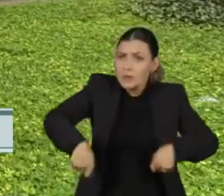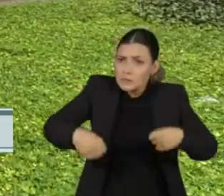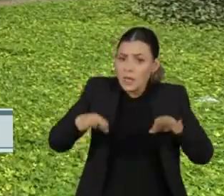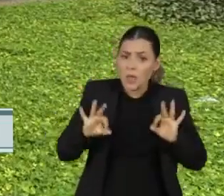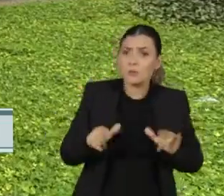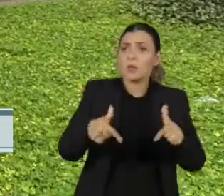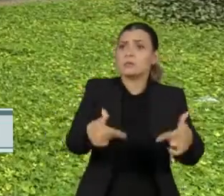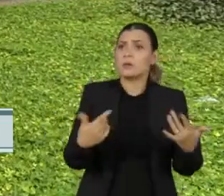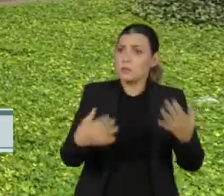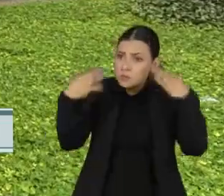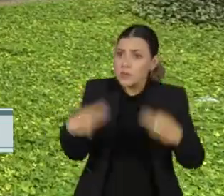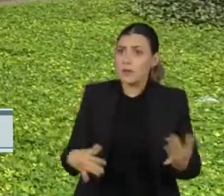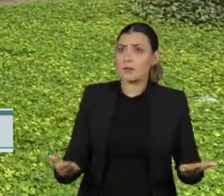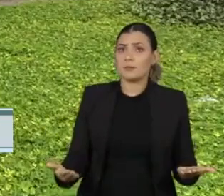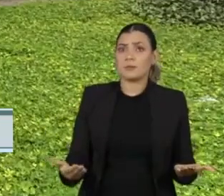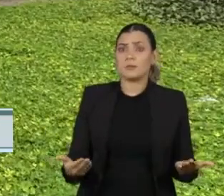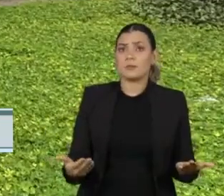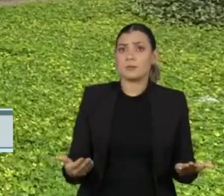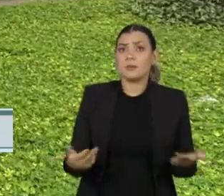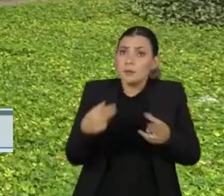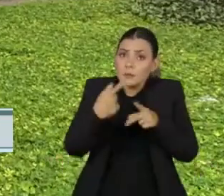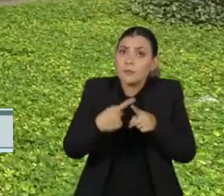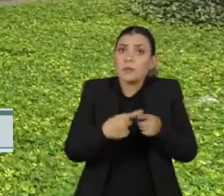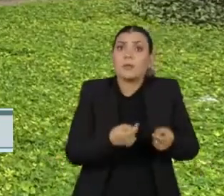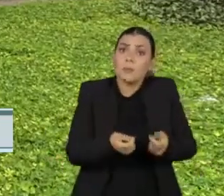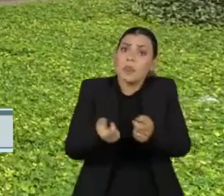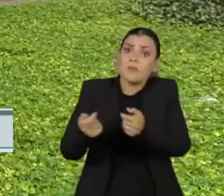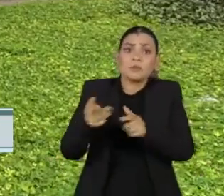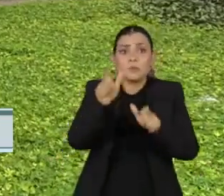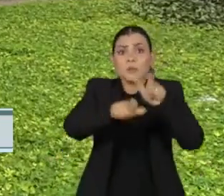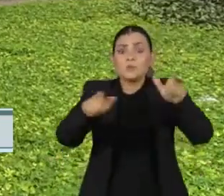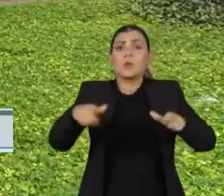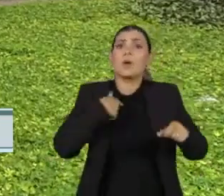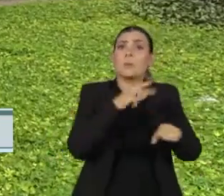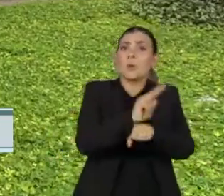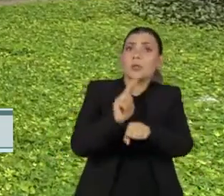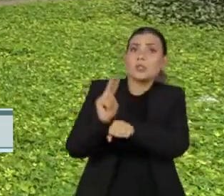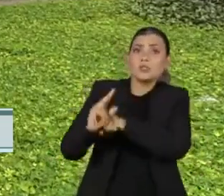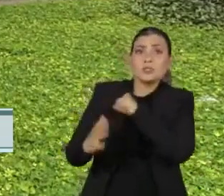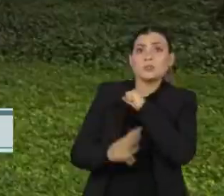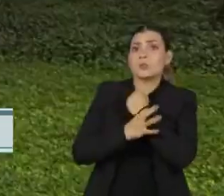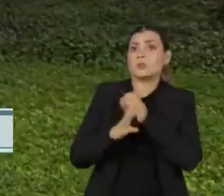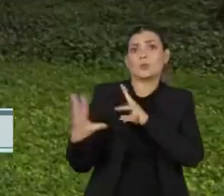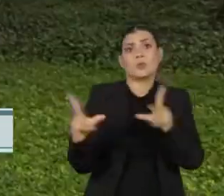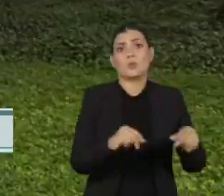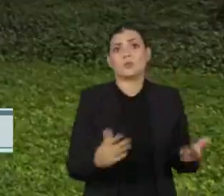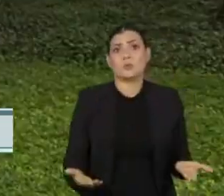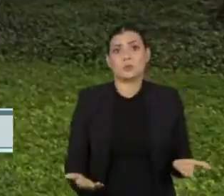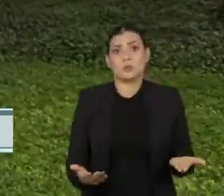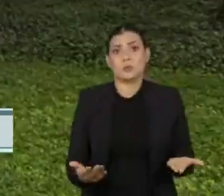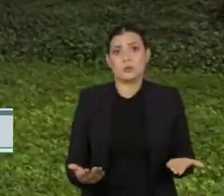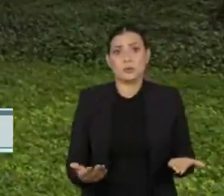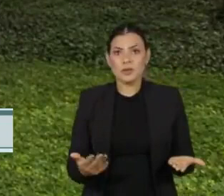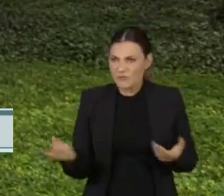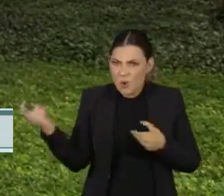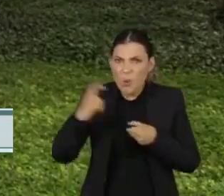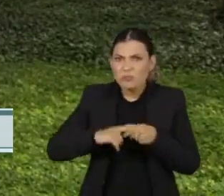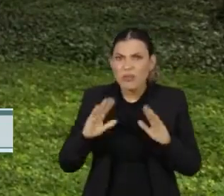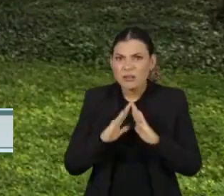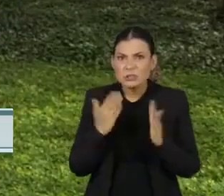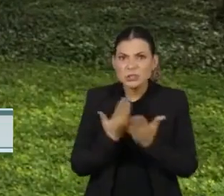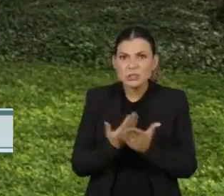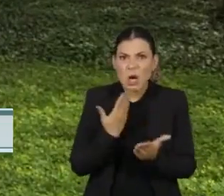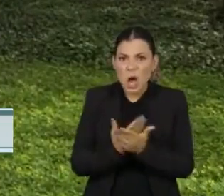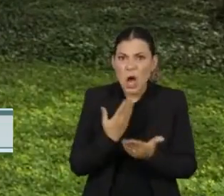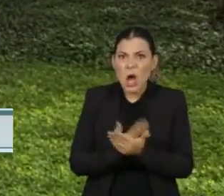para favorecer todos os outros alunos e garantir a segurança deles. Eu acho que não devia nem estar na sala de aula para